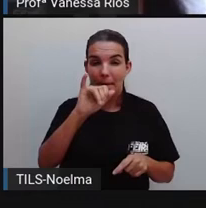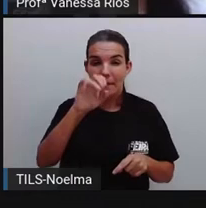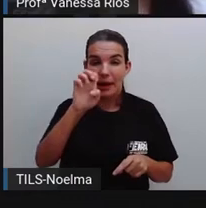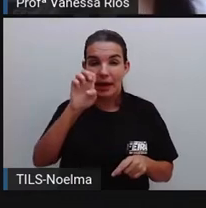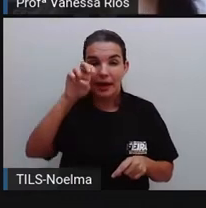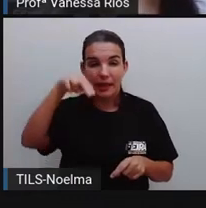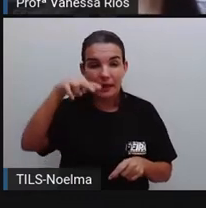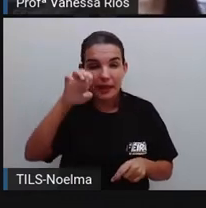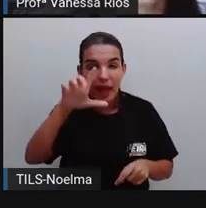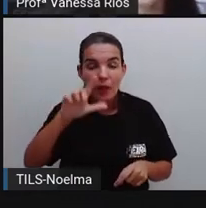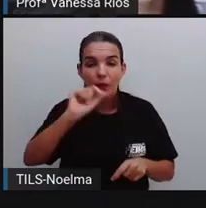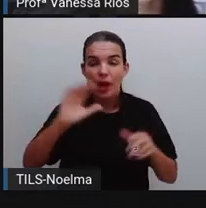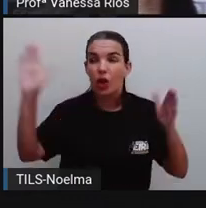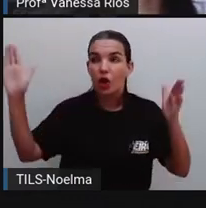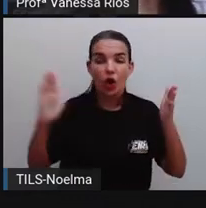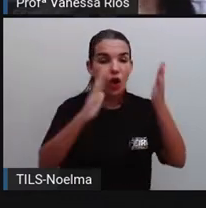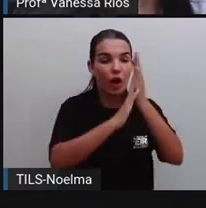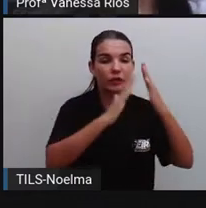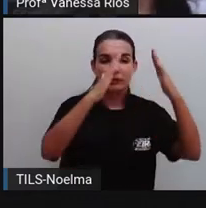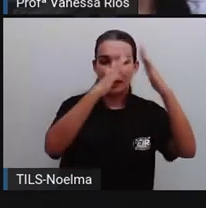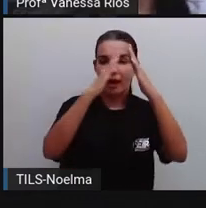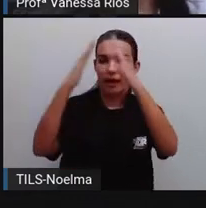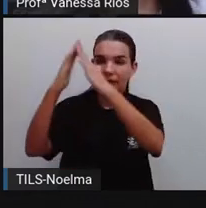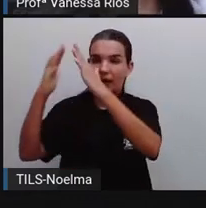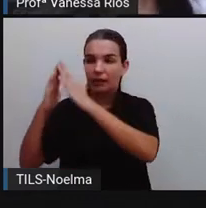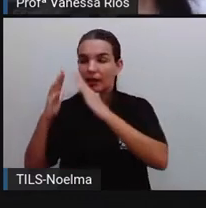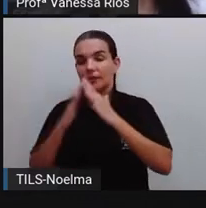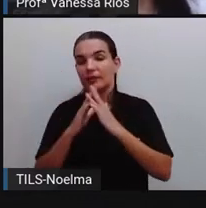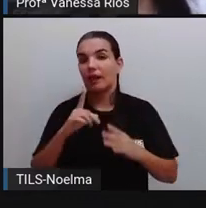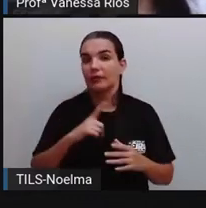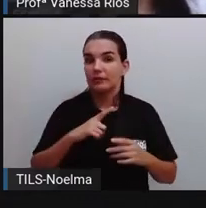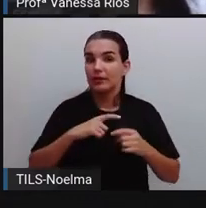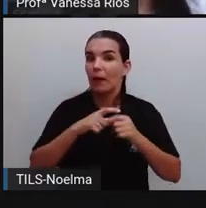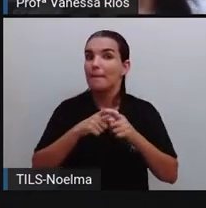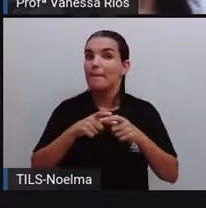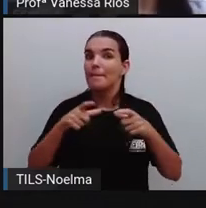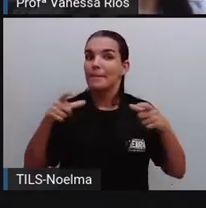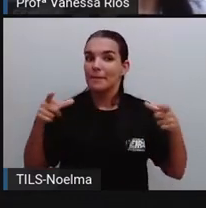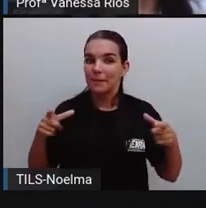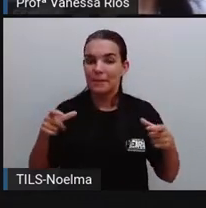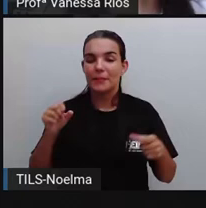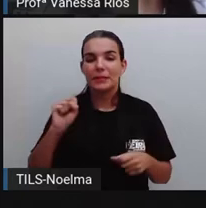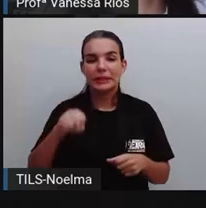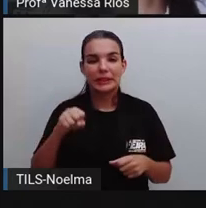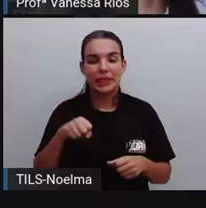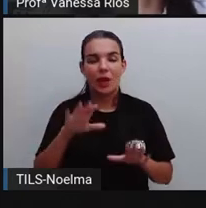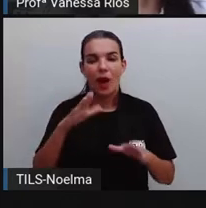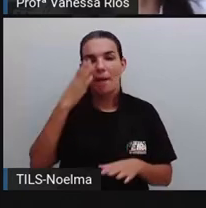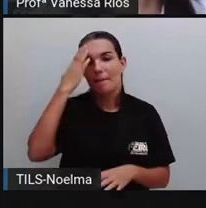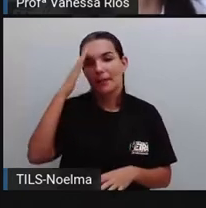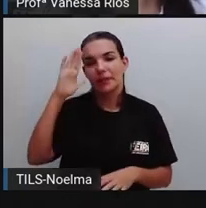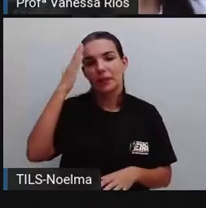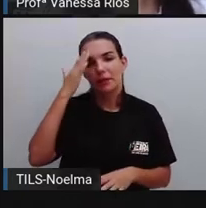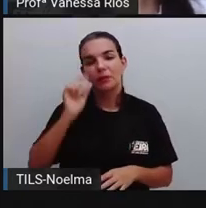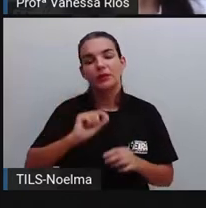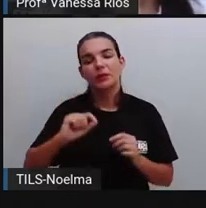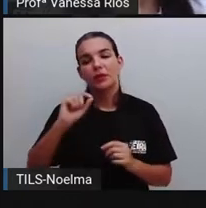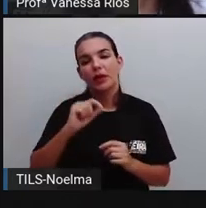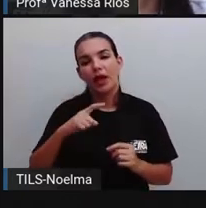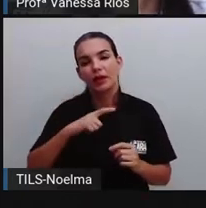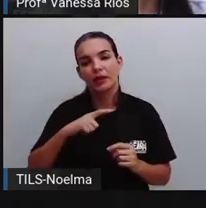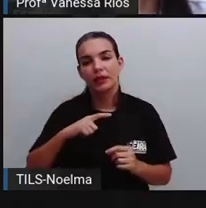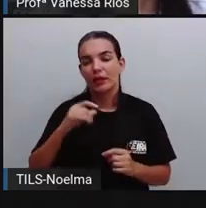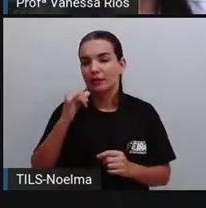colocados aí em seus telhados nos últimos anos tem crescido bastante. Principalmente porque as